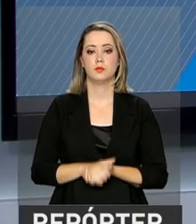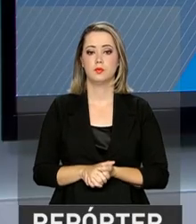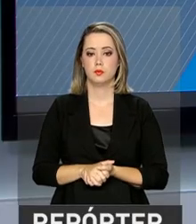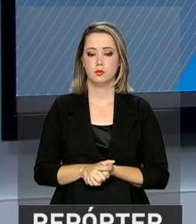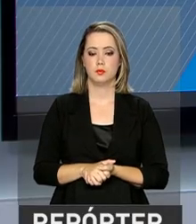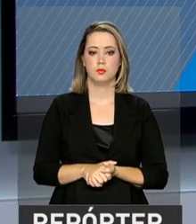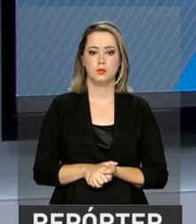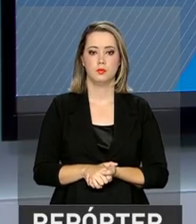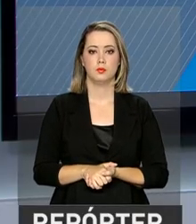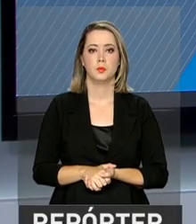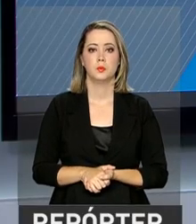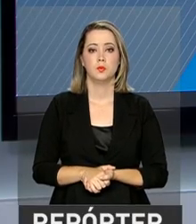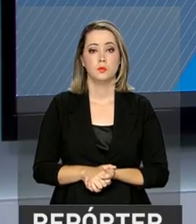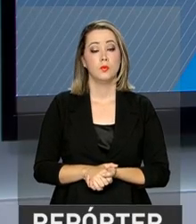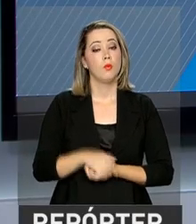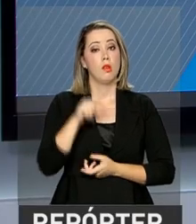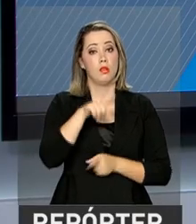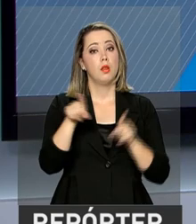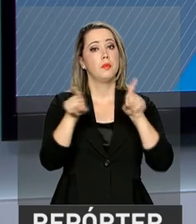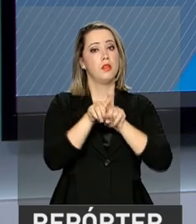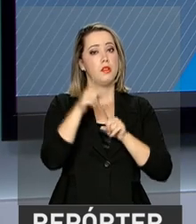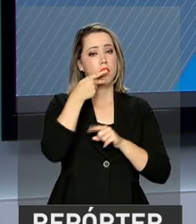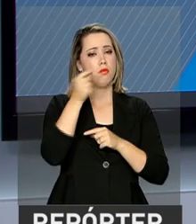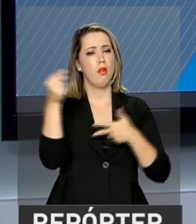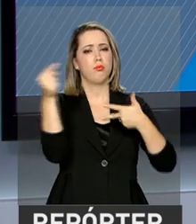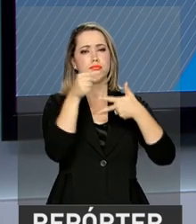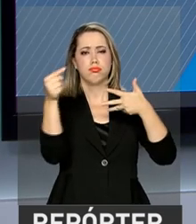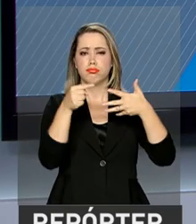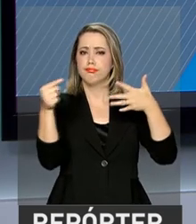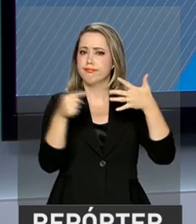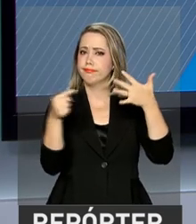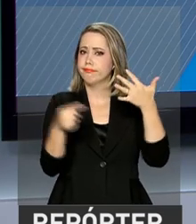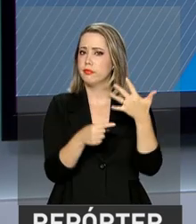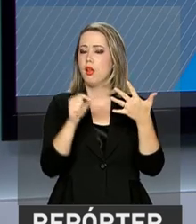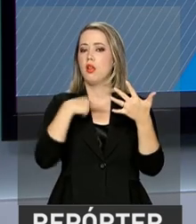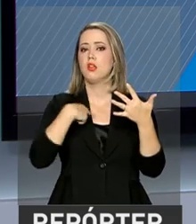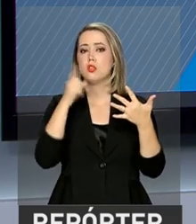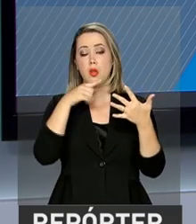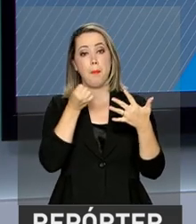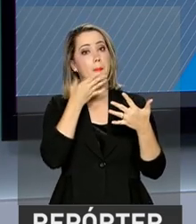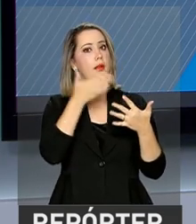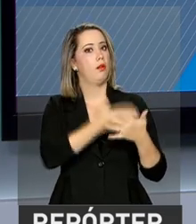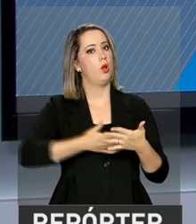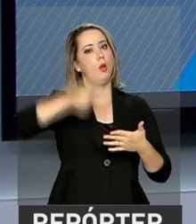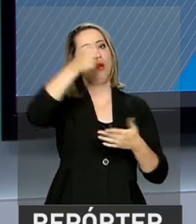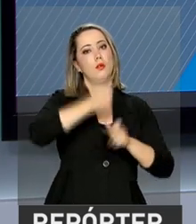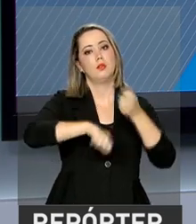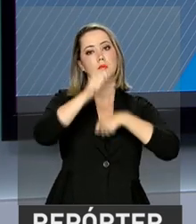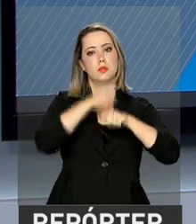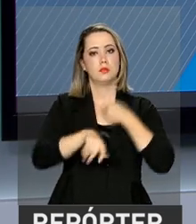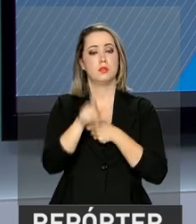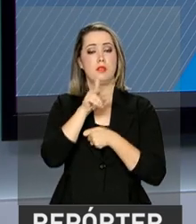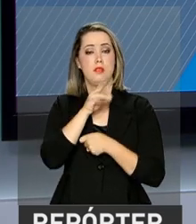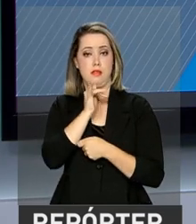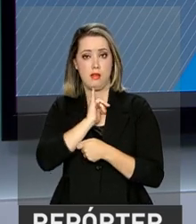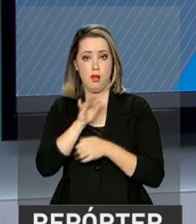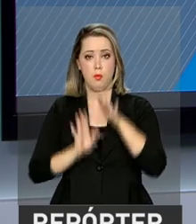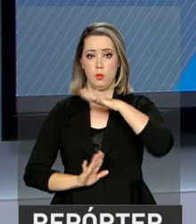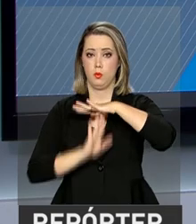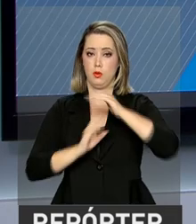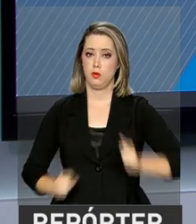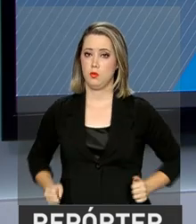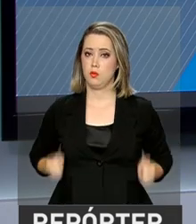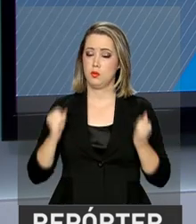Ainda na entrevista, o presidente citou as medidas do governo que já refletem positivamente na economia, como o teto dos gastos